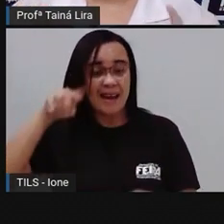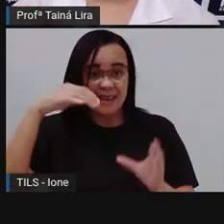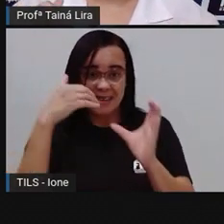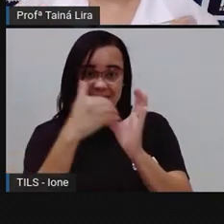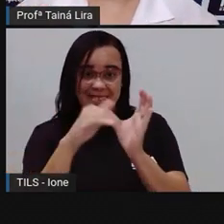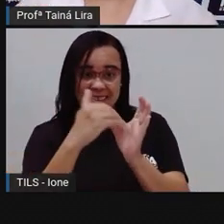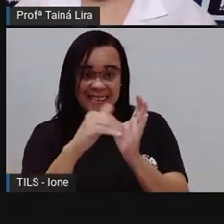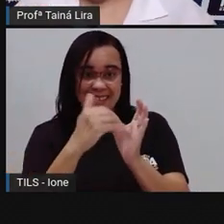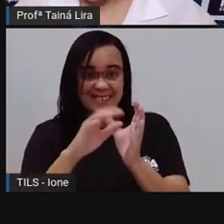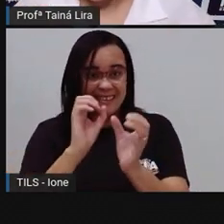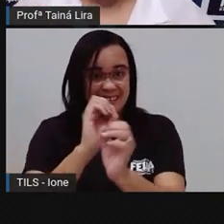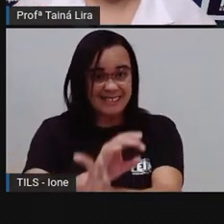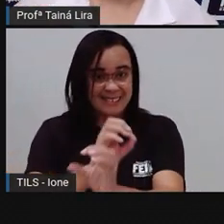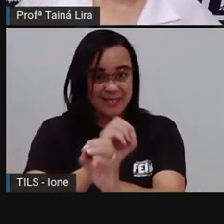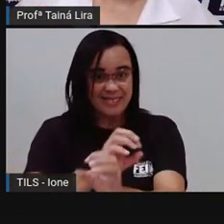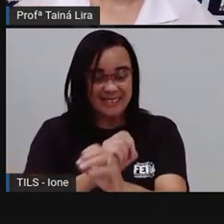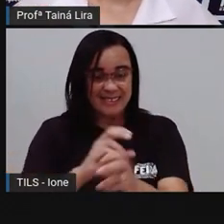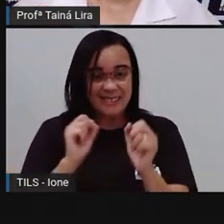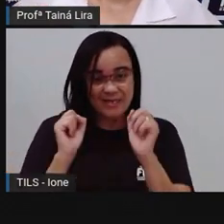ver aí o suco, tá bom?